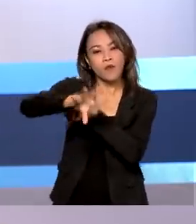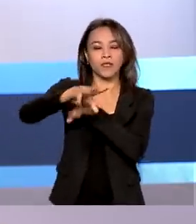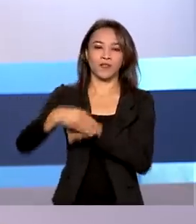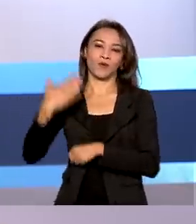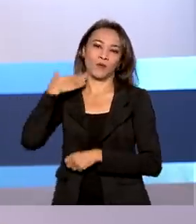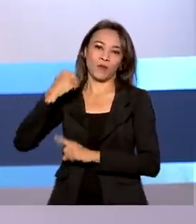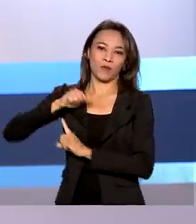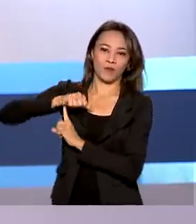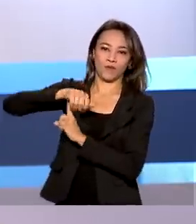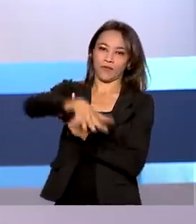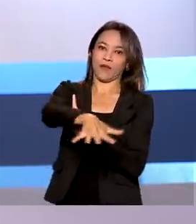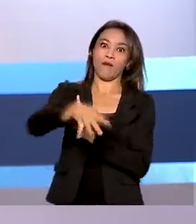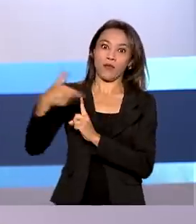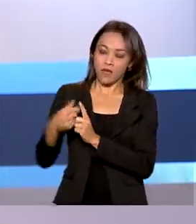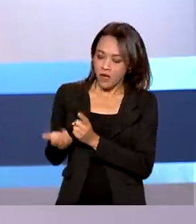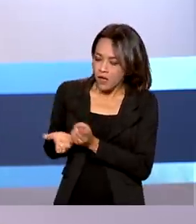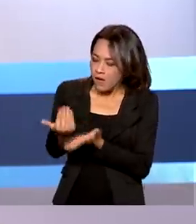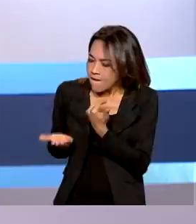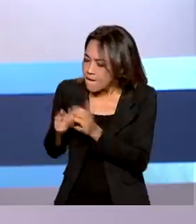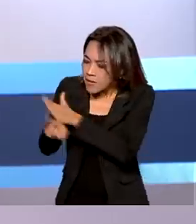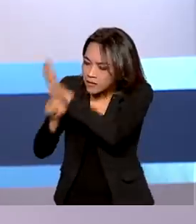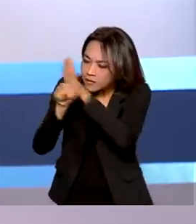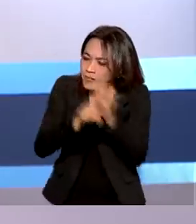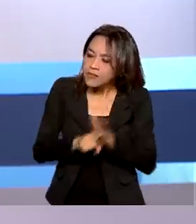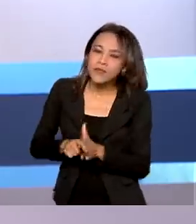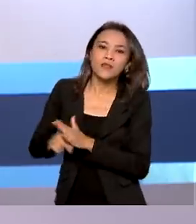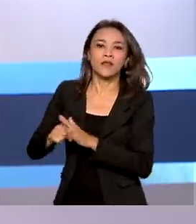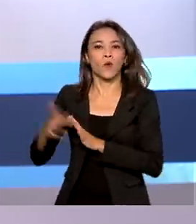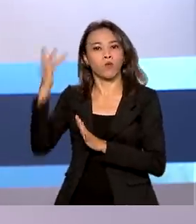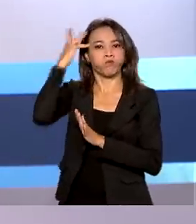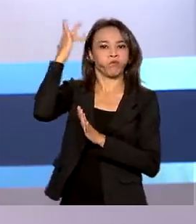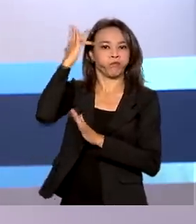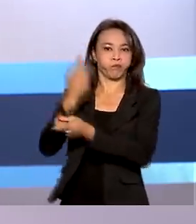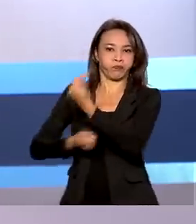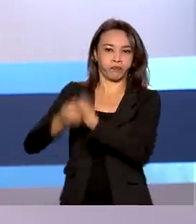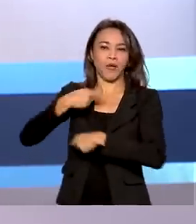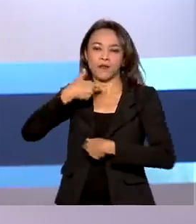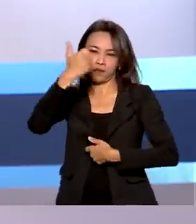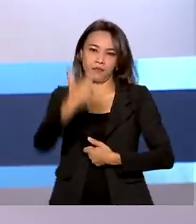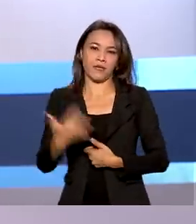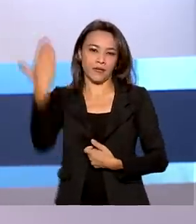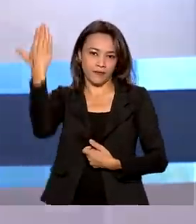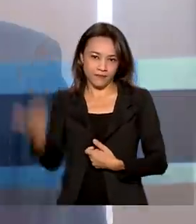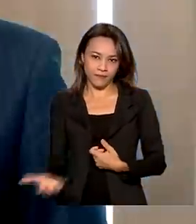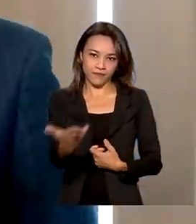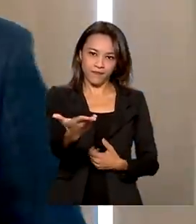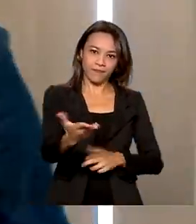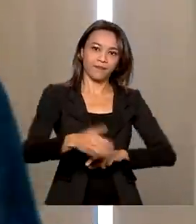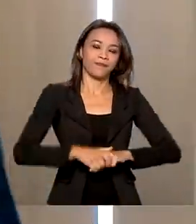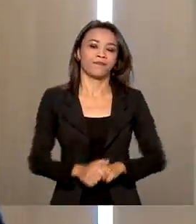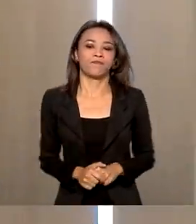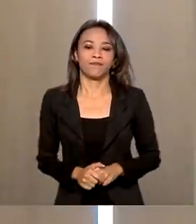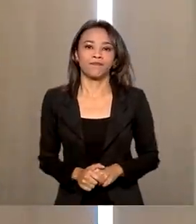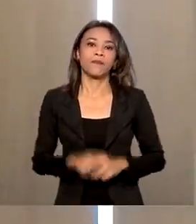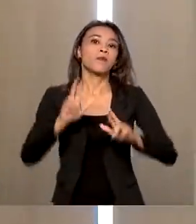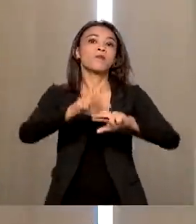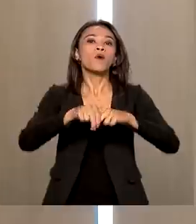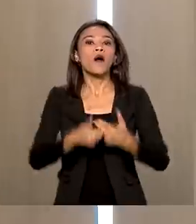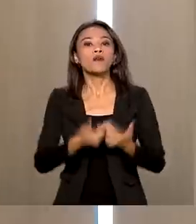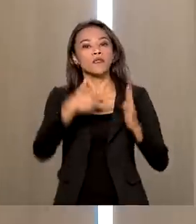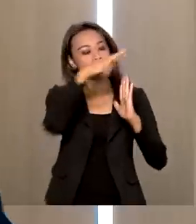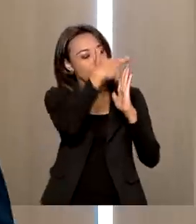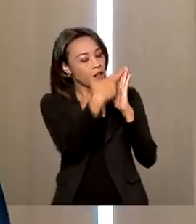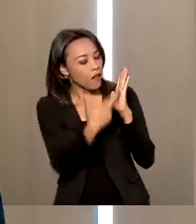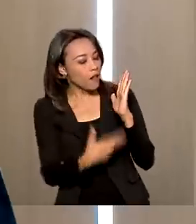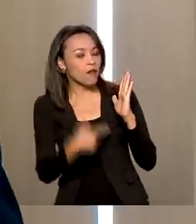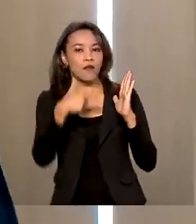Central, que levanta dados com especialistas do mercado financeiro. Quem comenta é Ricardo Caldas. Por esse boletim, a gente